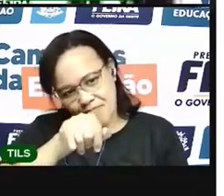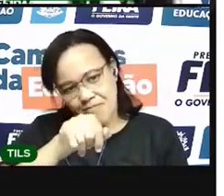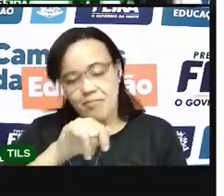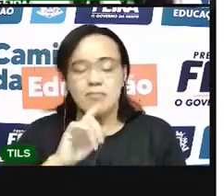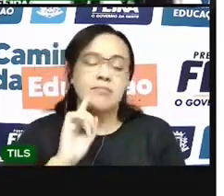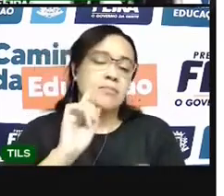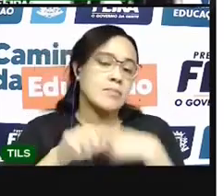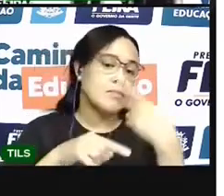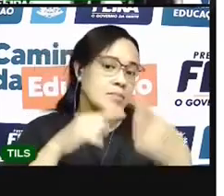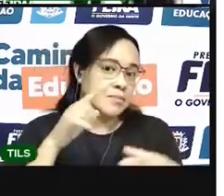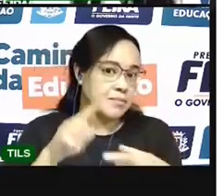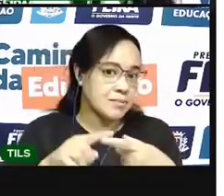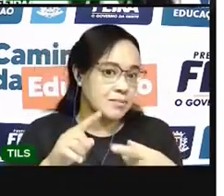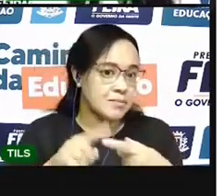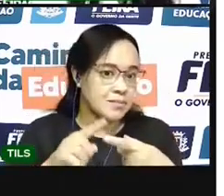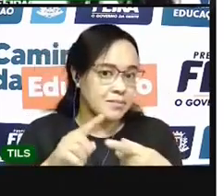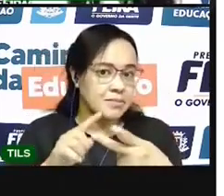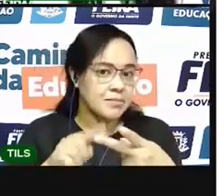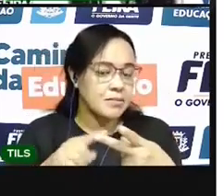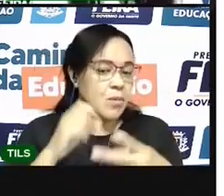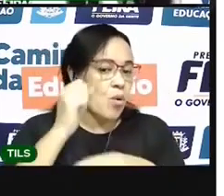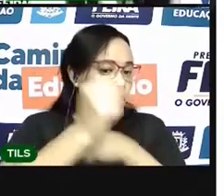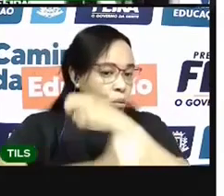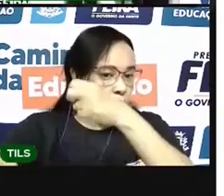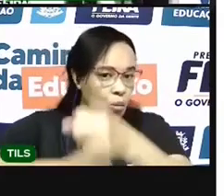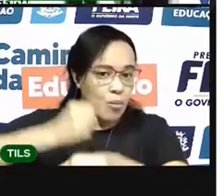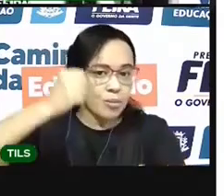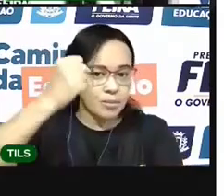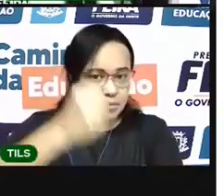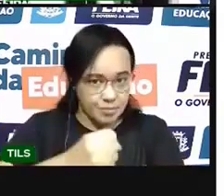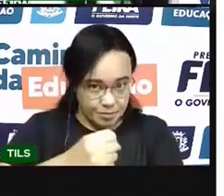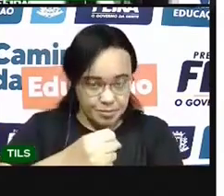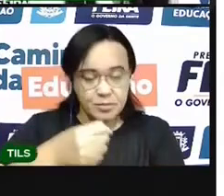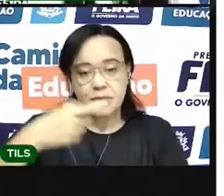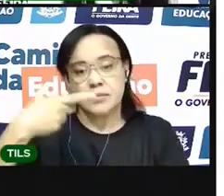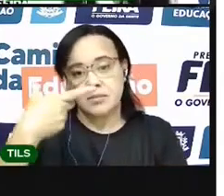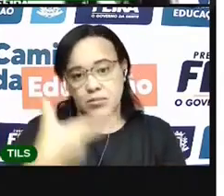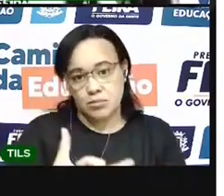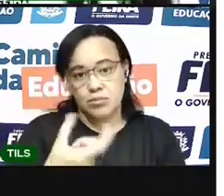Depois vem mostrando o ano. Que é 2021.